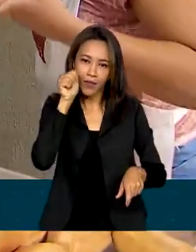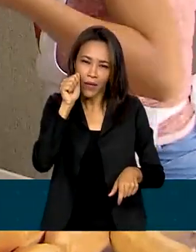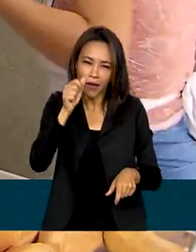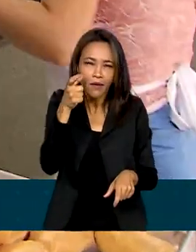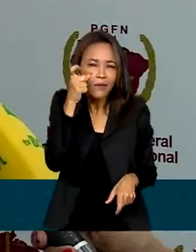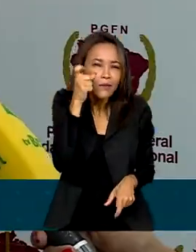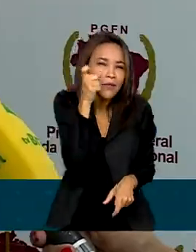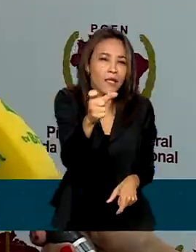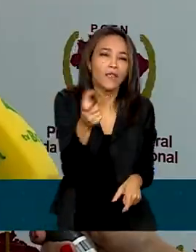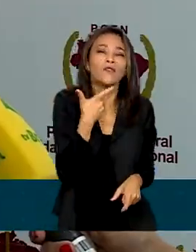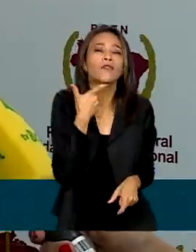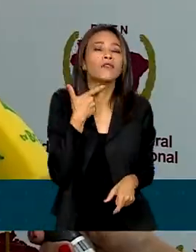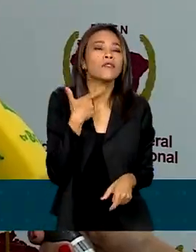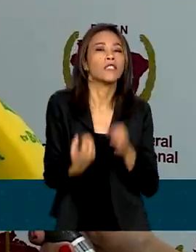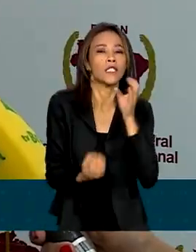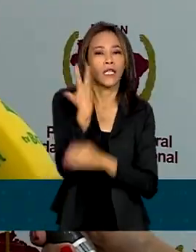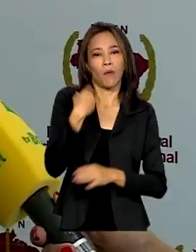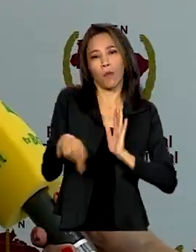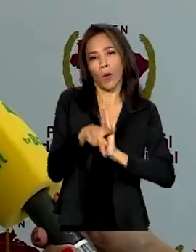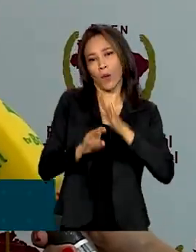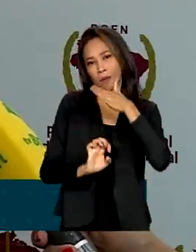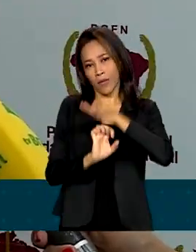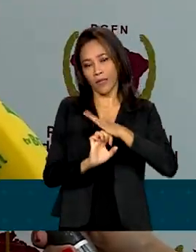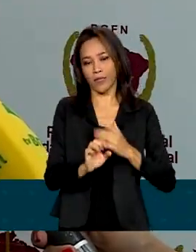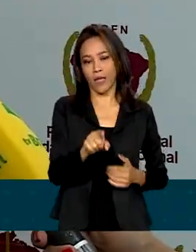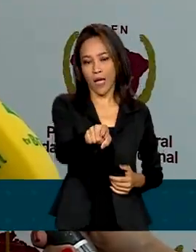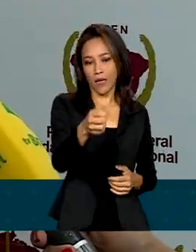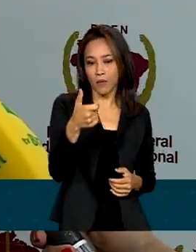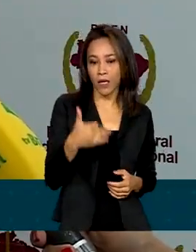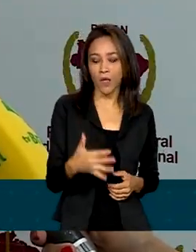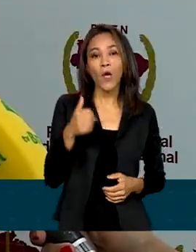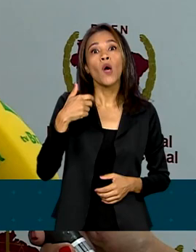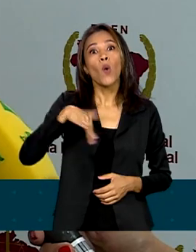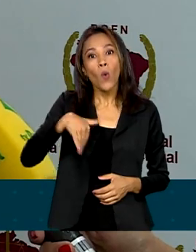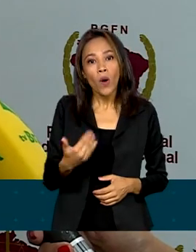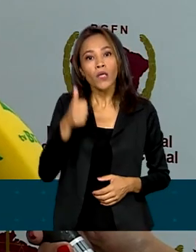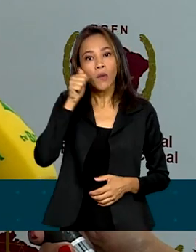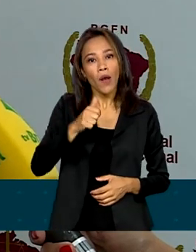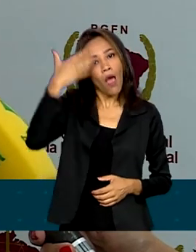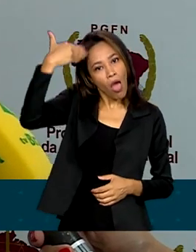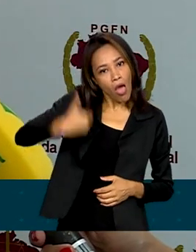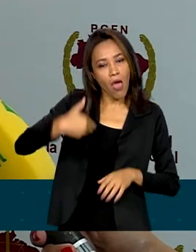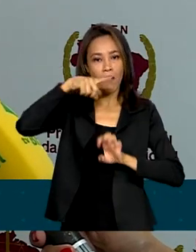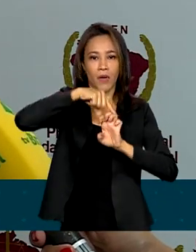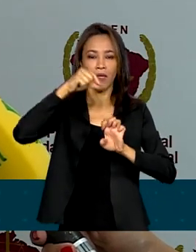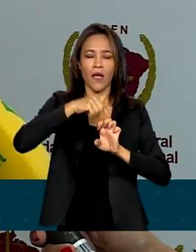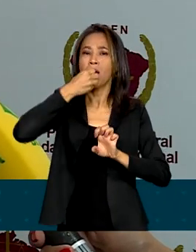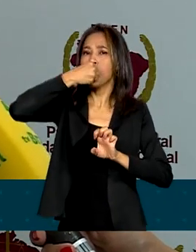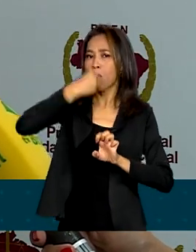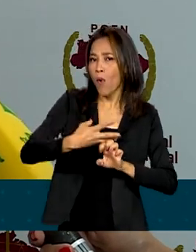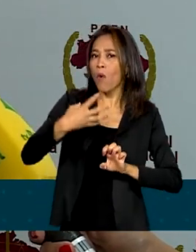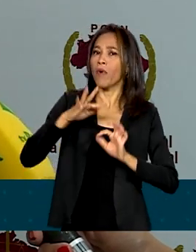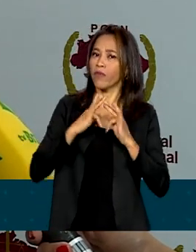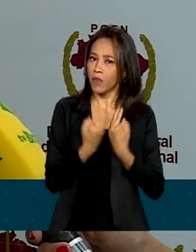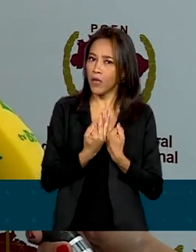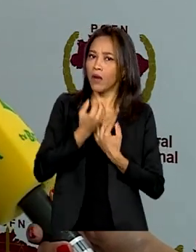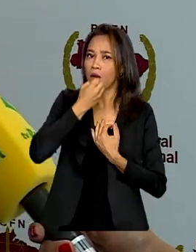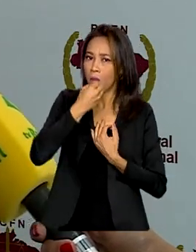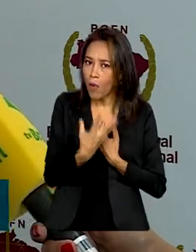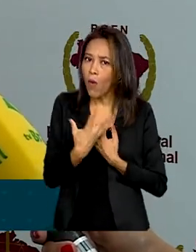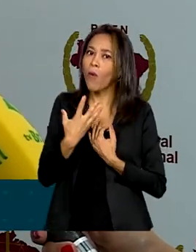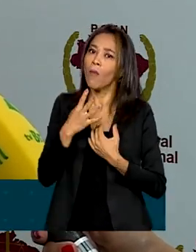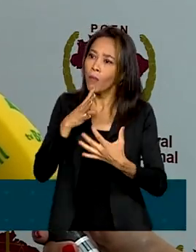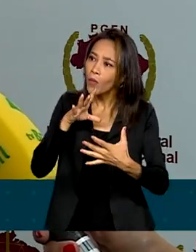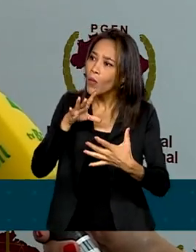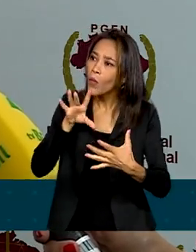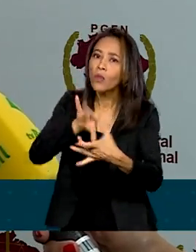em empreender. Quando a mulher empreende, ela faz bem para ela, ela faz bem para a família, ela faz bem para o círculo social dela. A